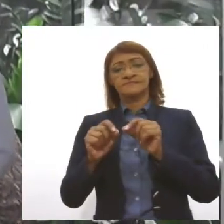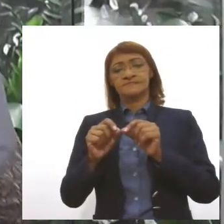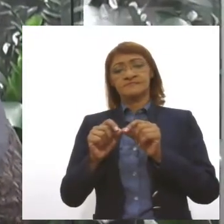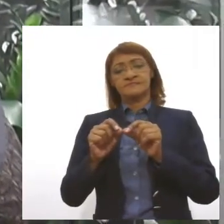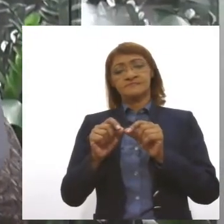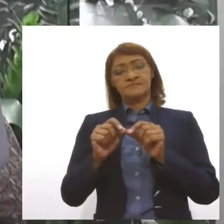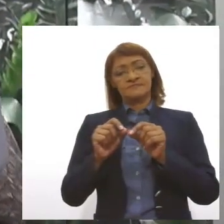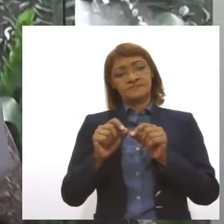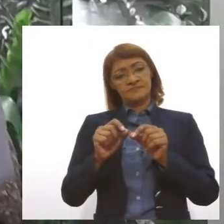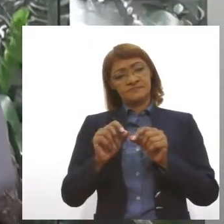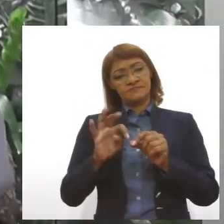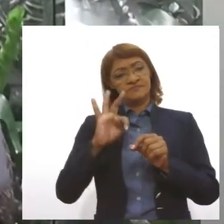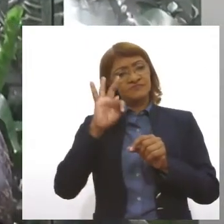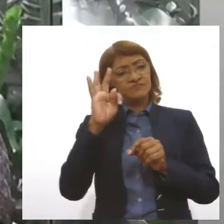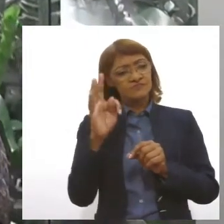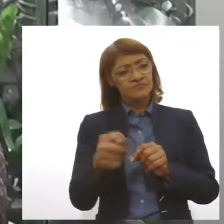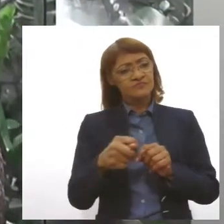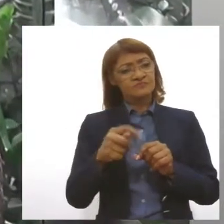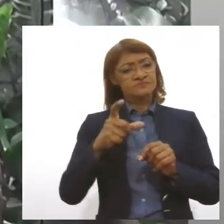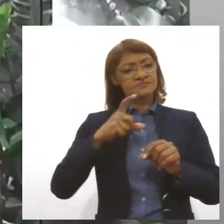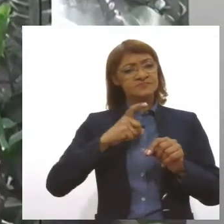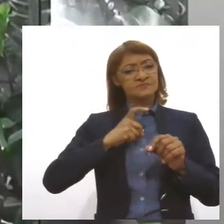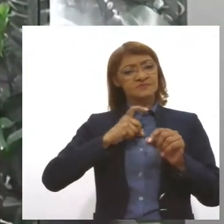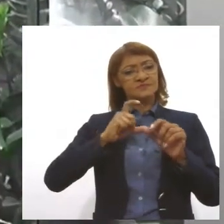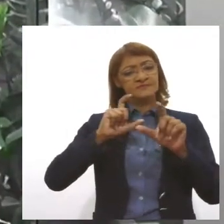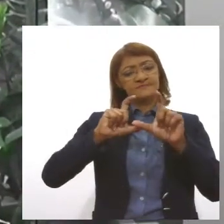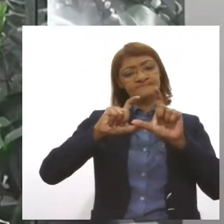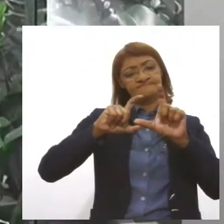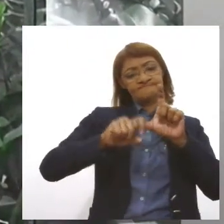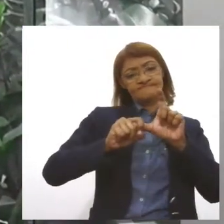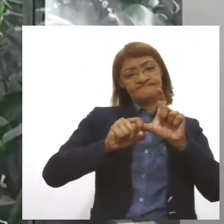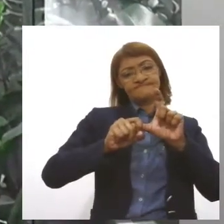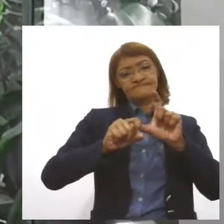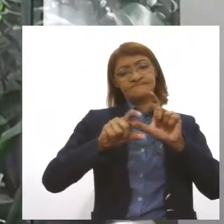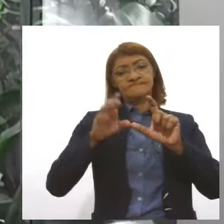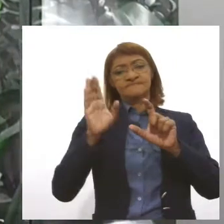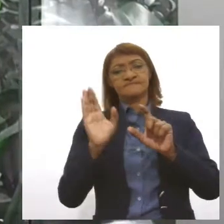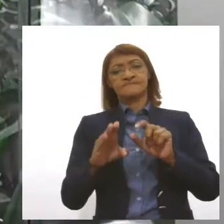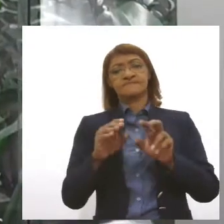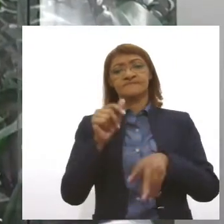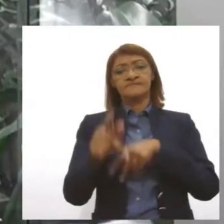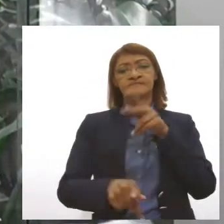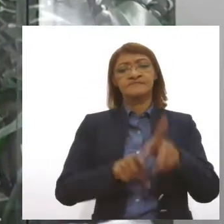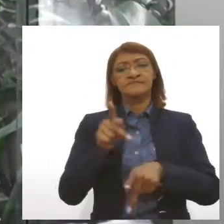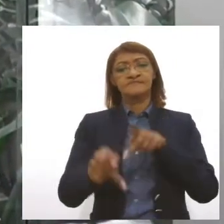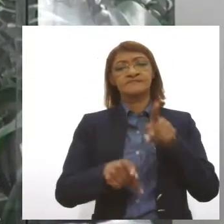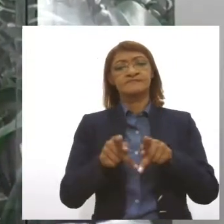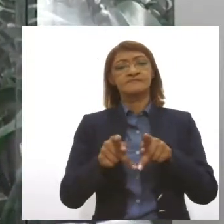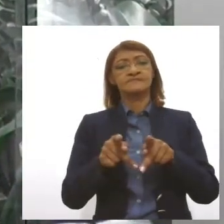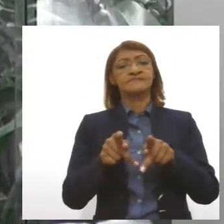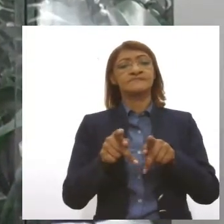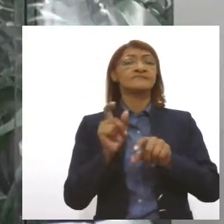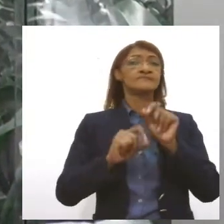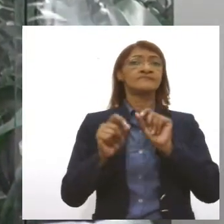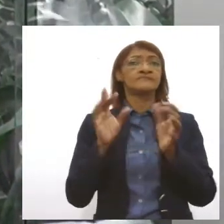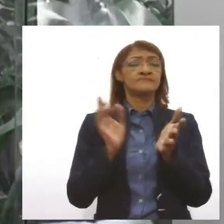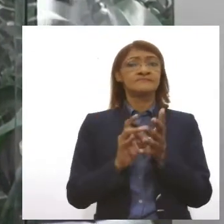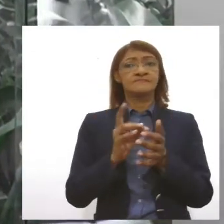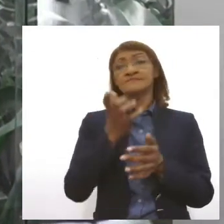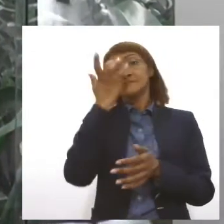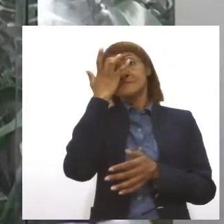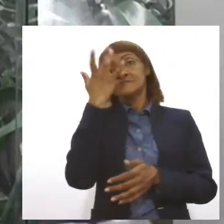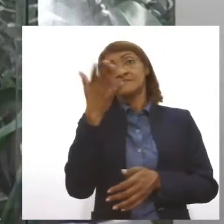chaves e os cadeados necessários, né? E para a população, o que vai ter, na realidade, é a facilidade, né? É